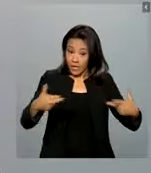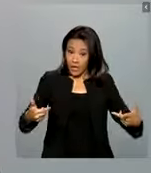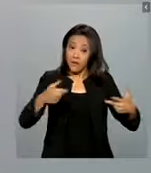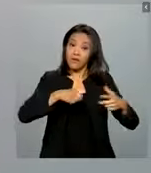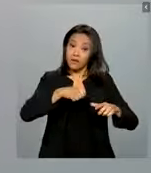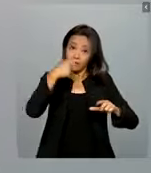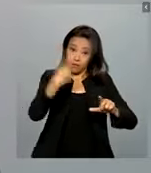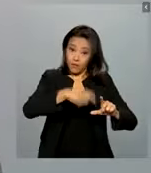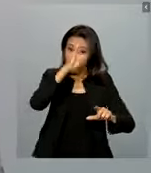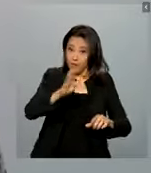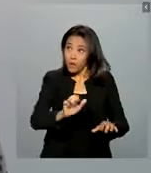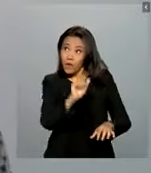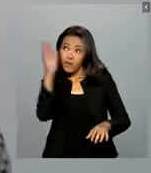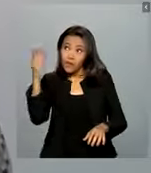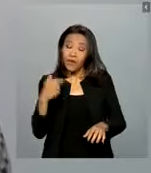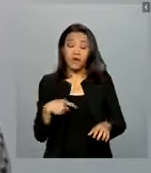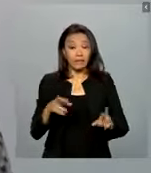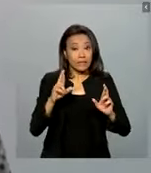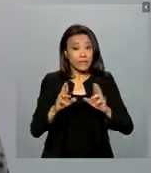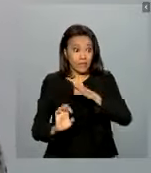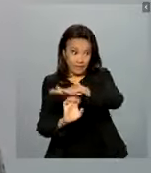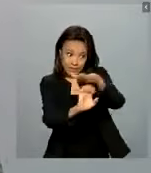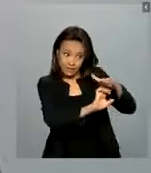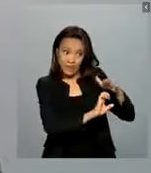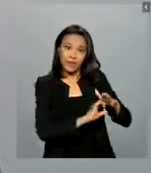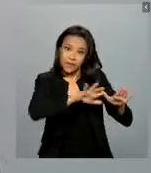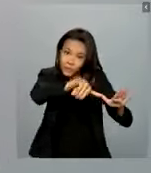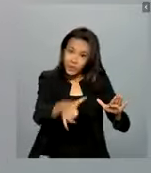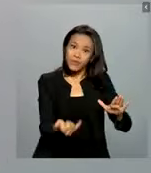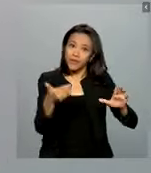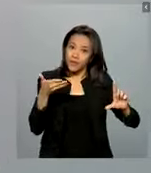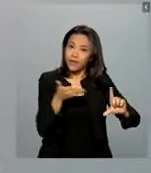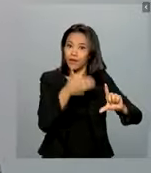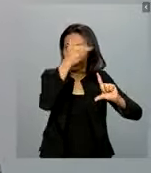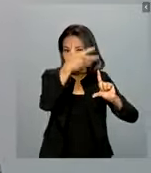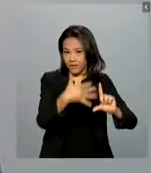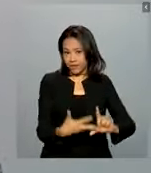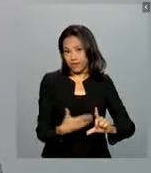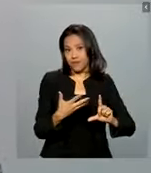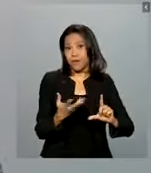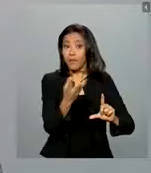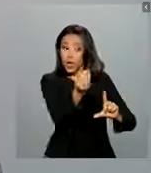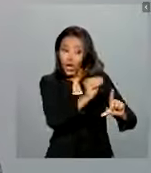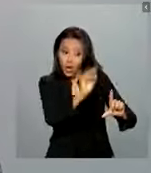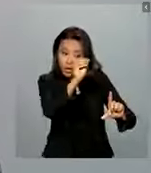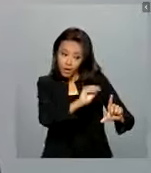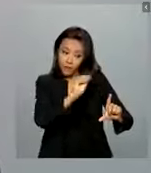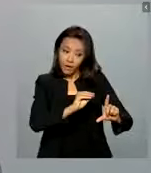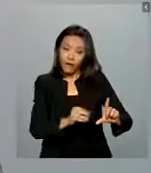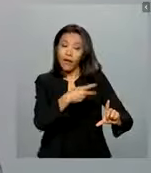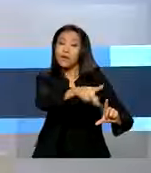gente espera que cada vez mais empresas brasileiras aproveitem isso e expandem os seus negócios para o mundo inteiro. Tchau. Tchau. Tchau. Tchau.